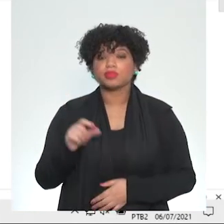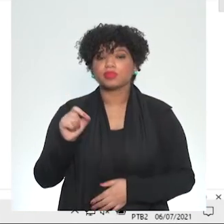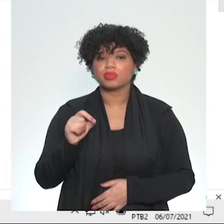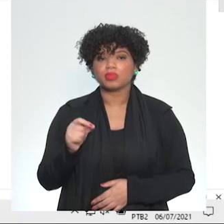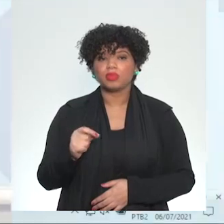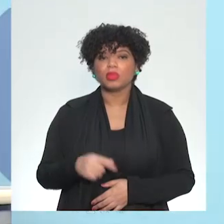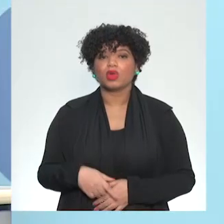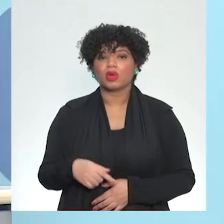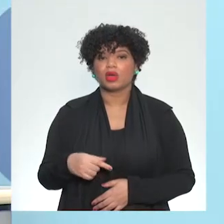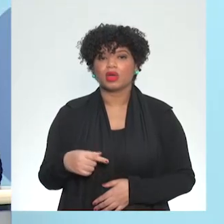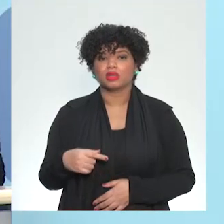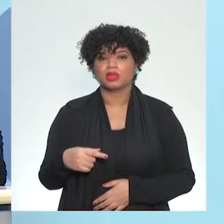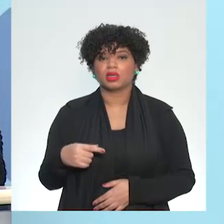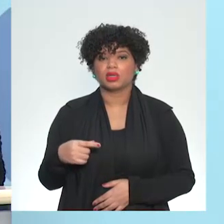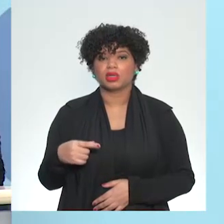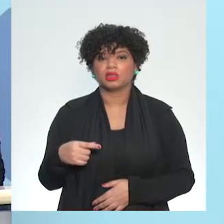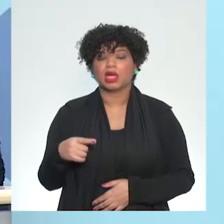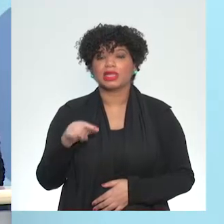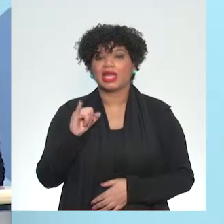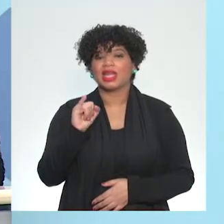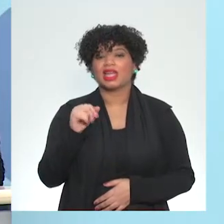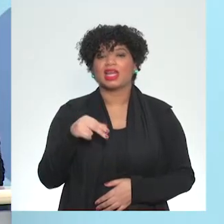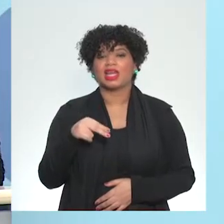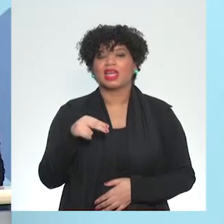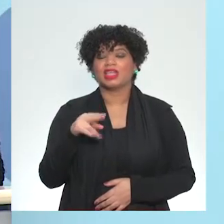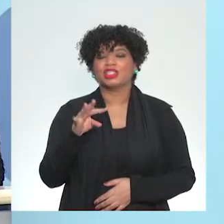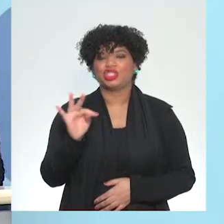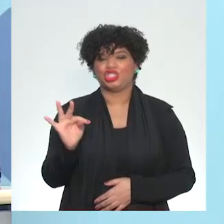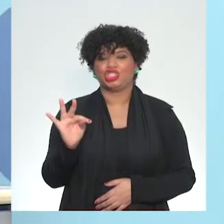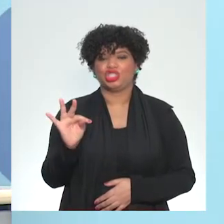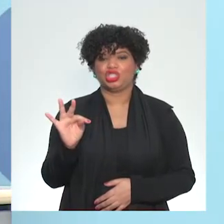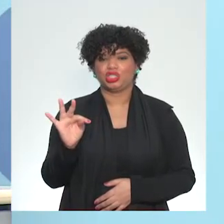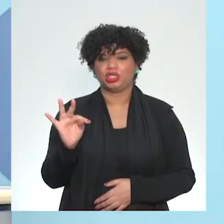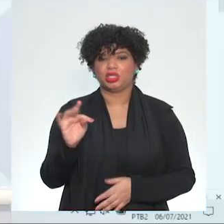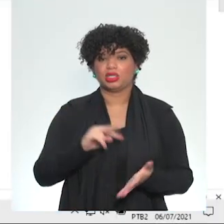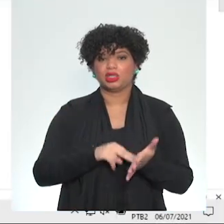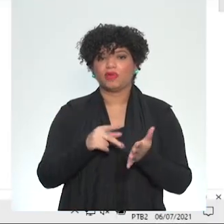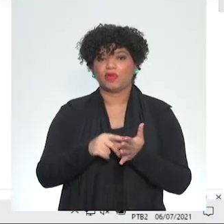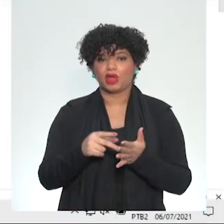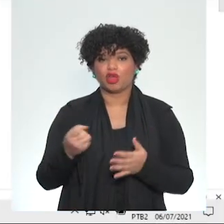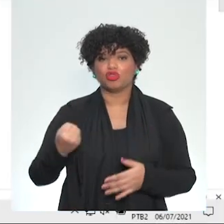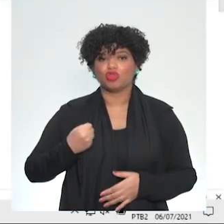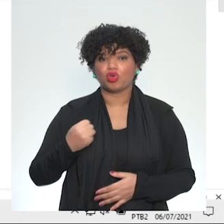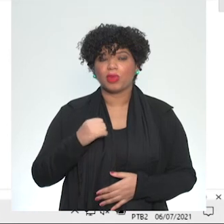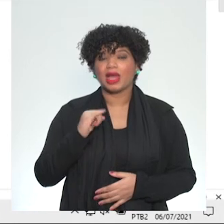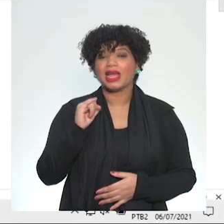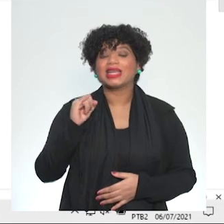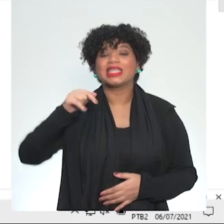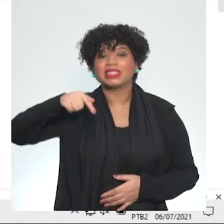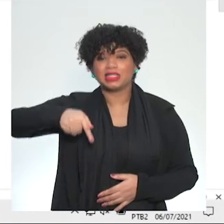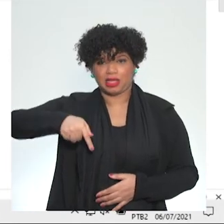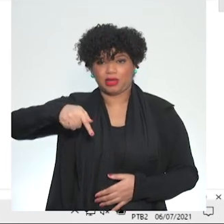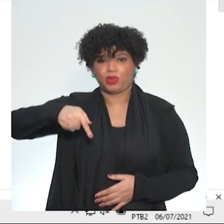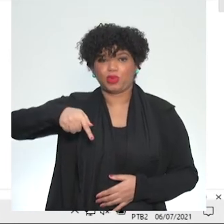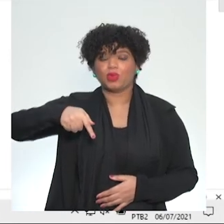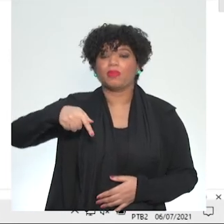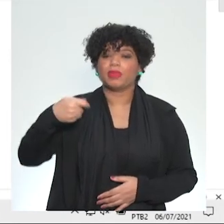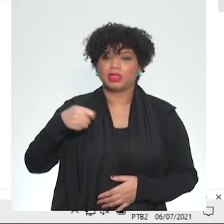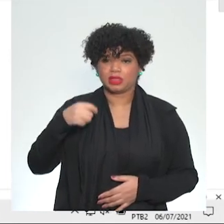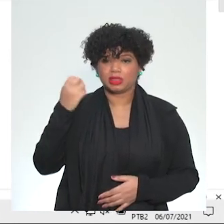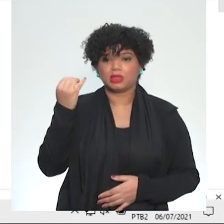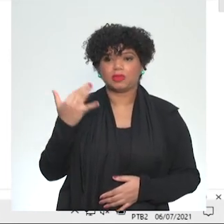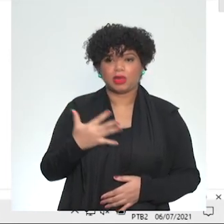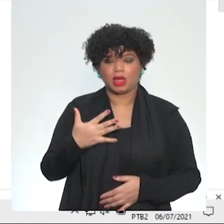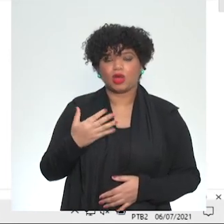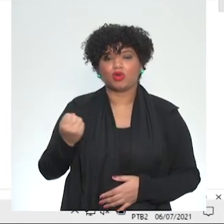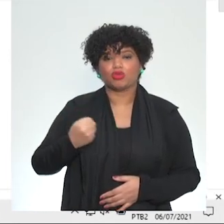ela é igual. Esse int aqui quer dizer que ele é um número inteiro. Porque eu tenho que deixar claro se a informação é um número